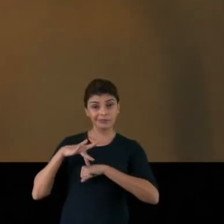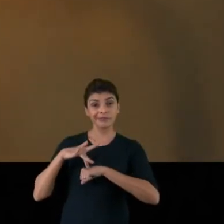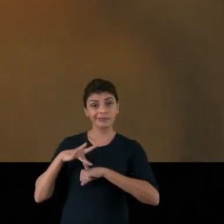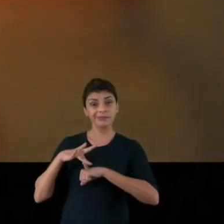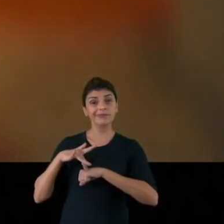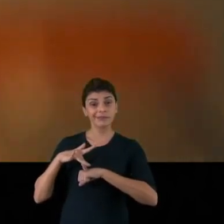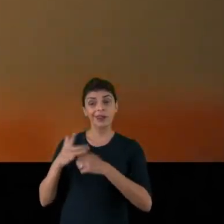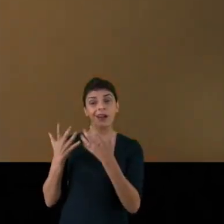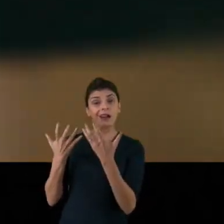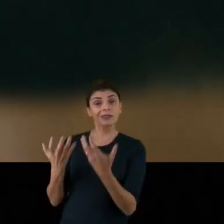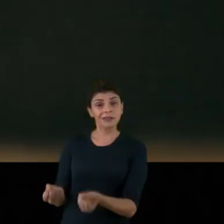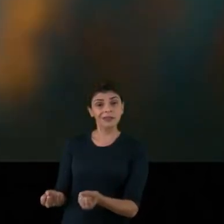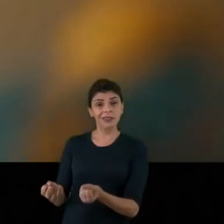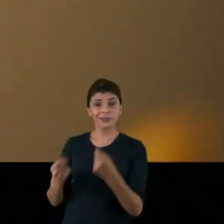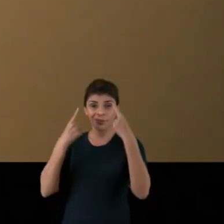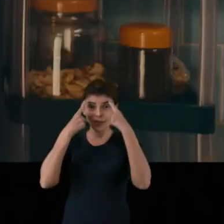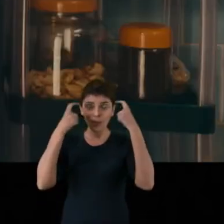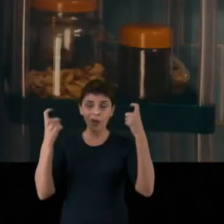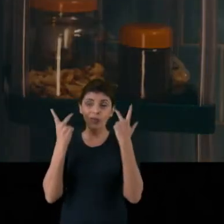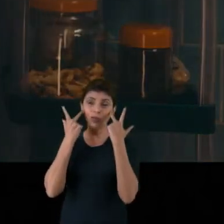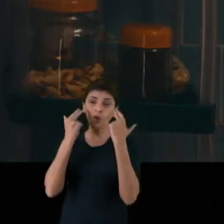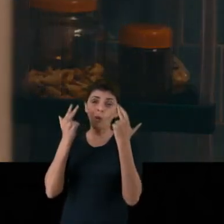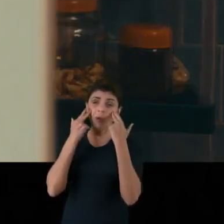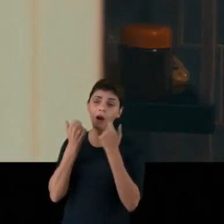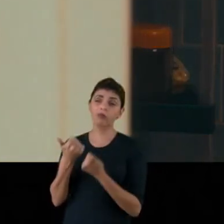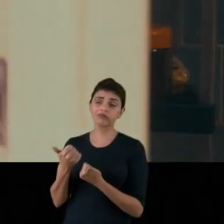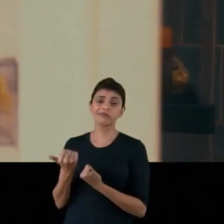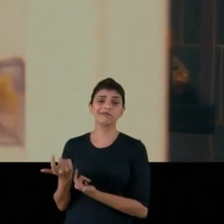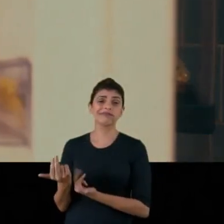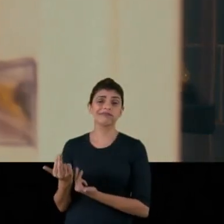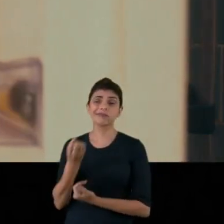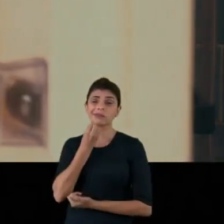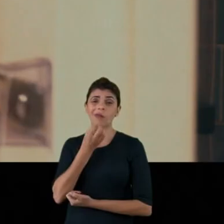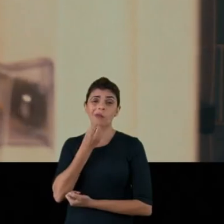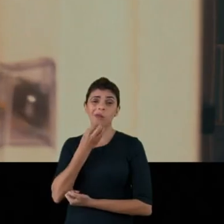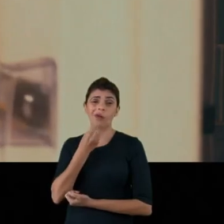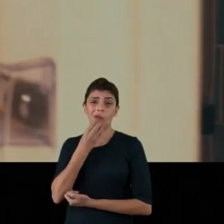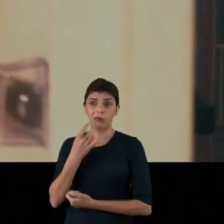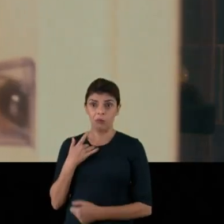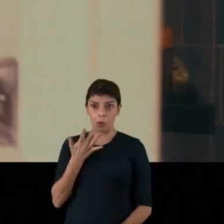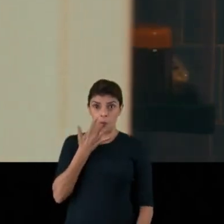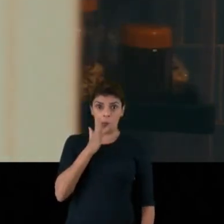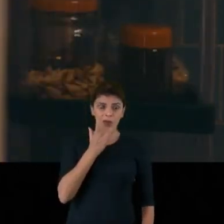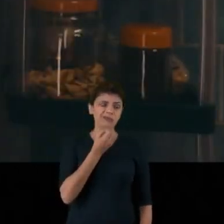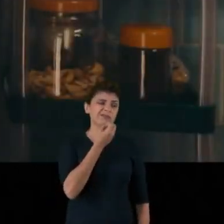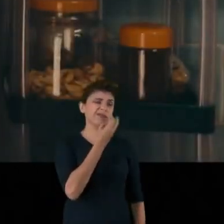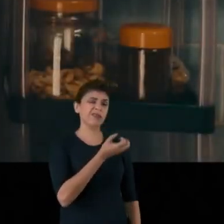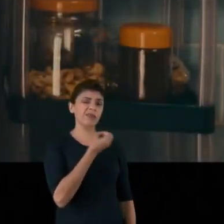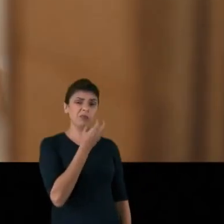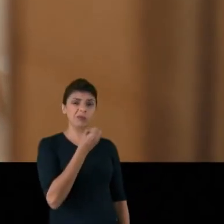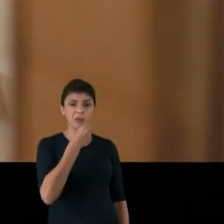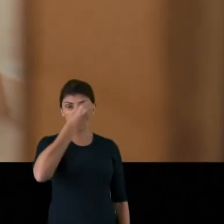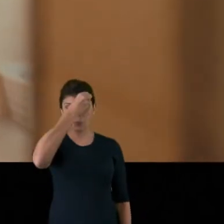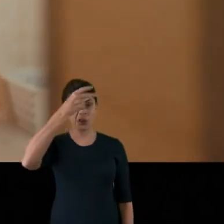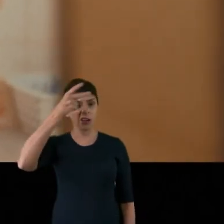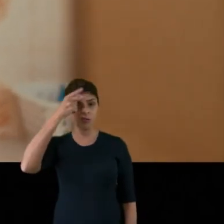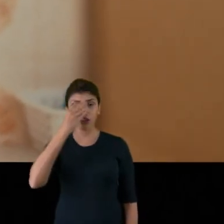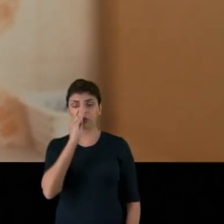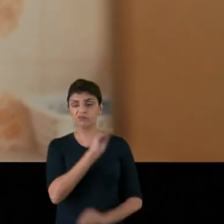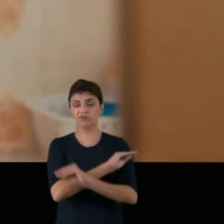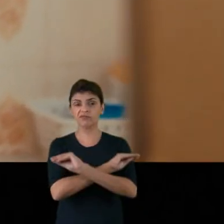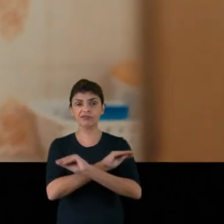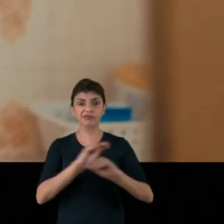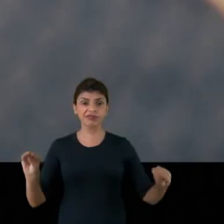Quando aceitamos que conviver com a violência é normal. Que viver com medo é normal.